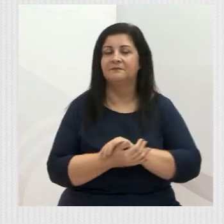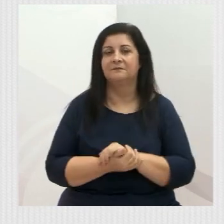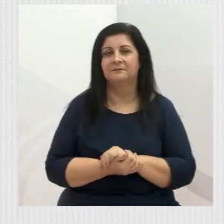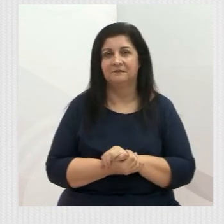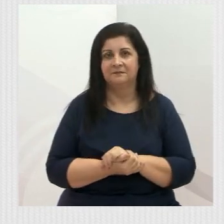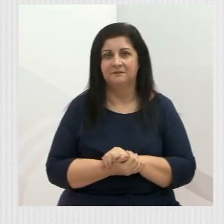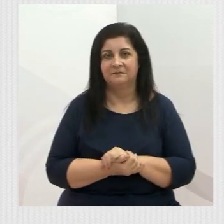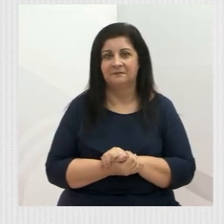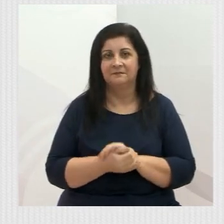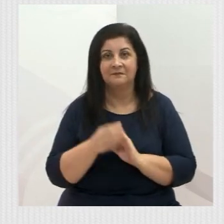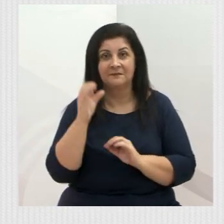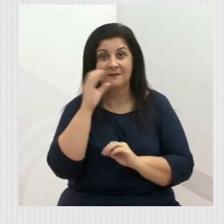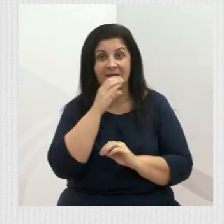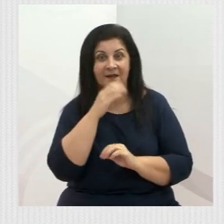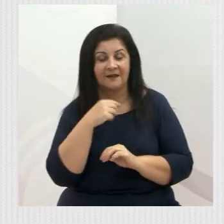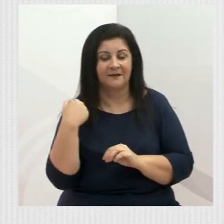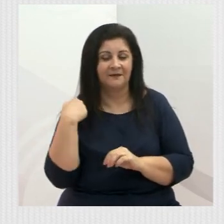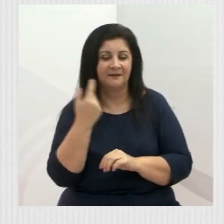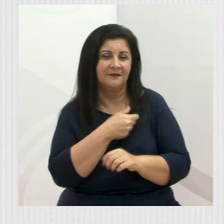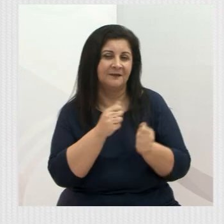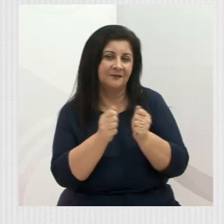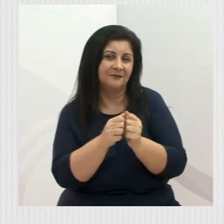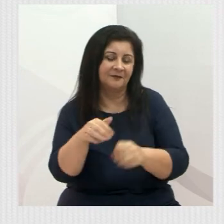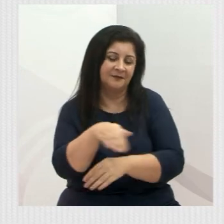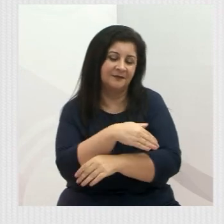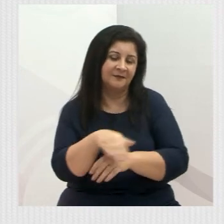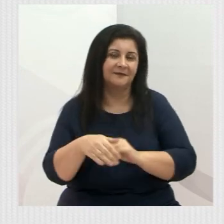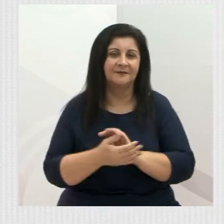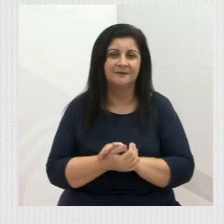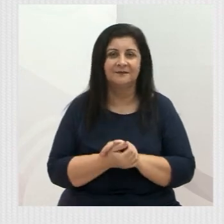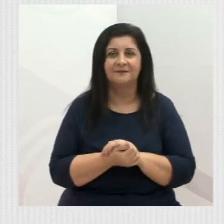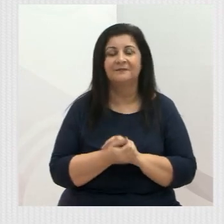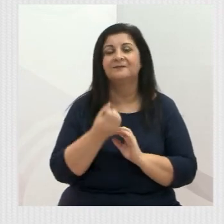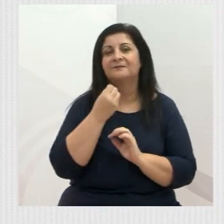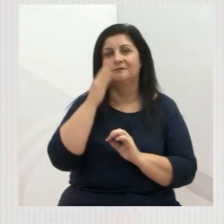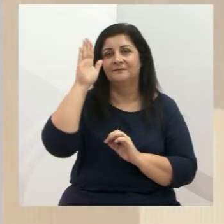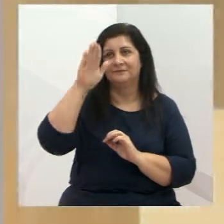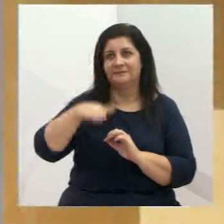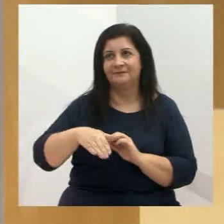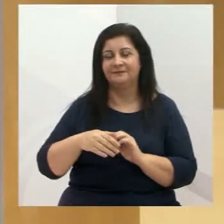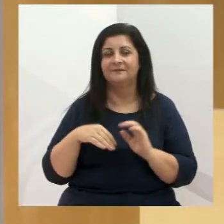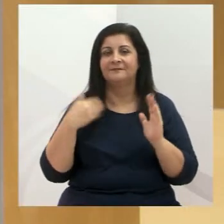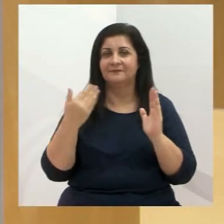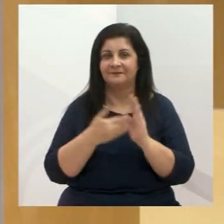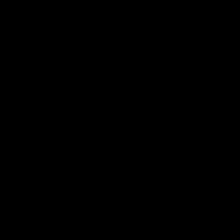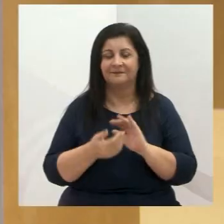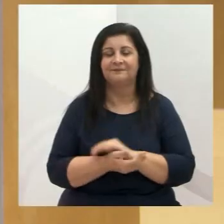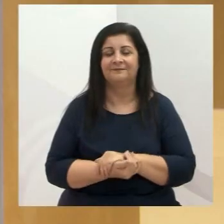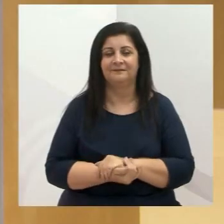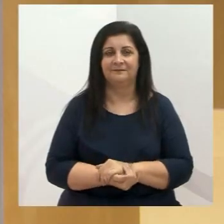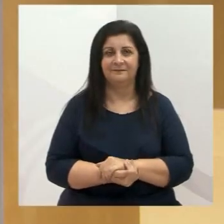em breve estaremos juntos aí nas ruas. Uma boa tarde a todos e até a semana que vem. aí E aí E aí